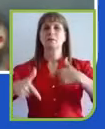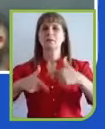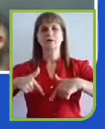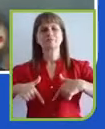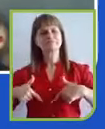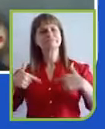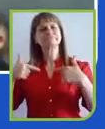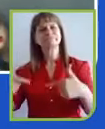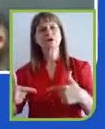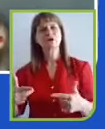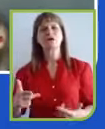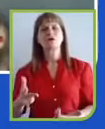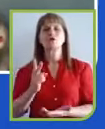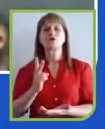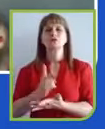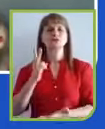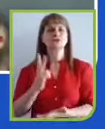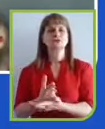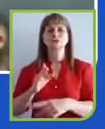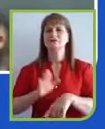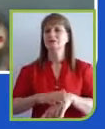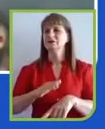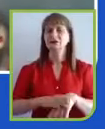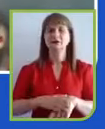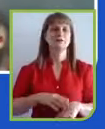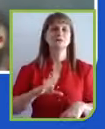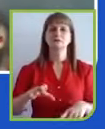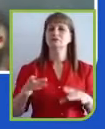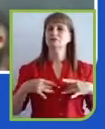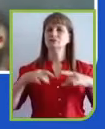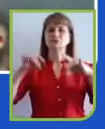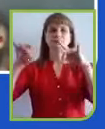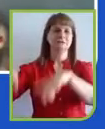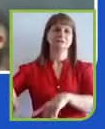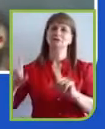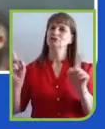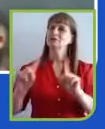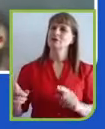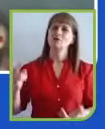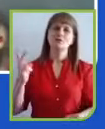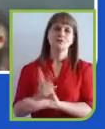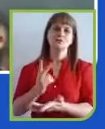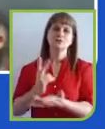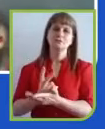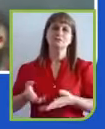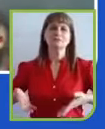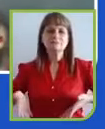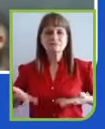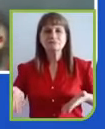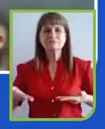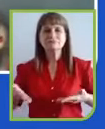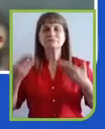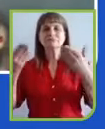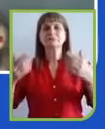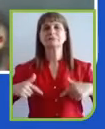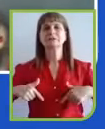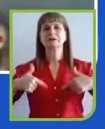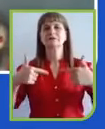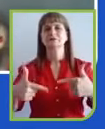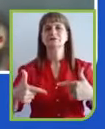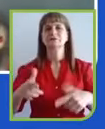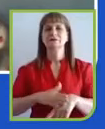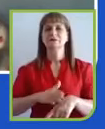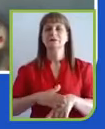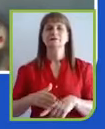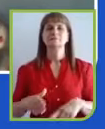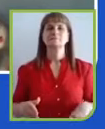o que vocês estão fazendo porque isso vai fazer uma diferença grande. Tem várias sugestões aqui, uma sobre